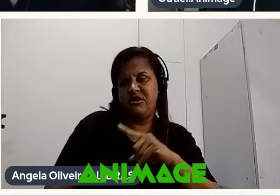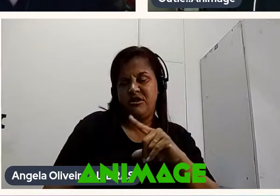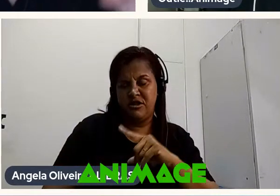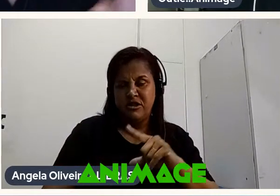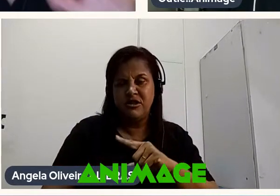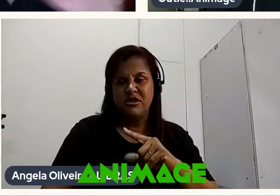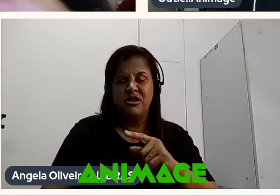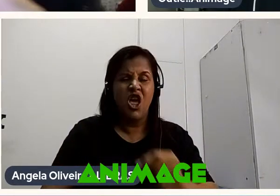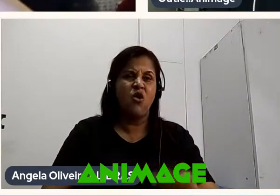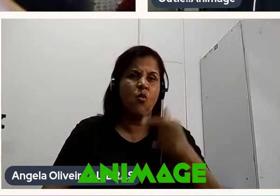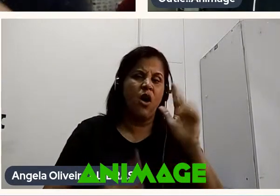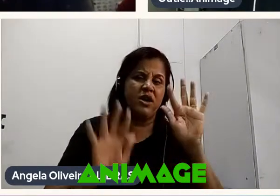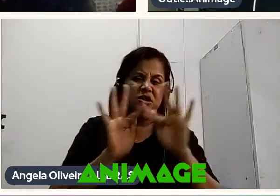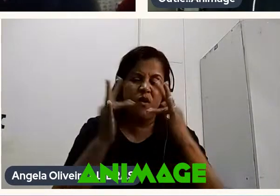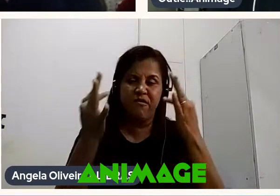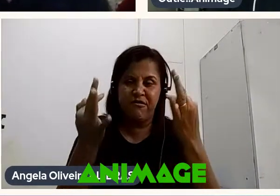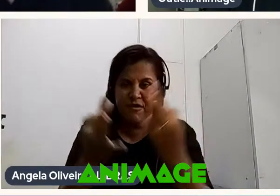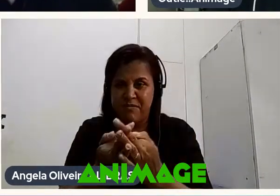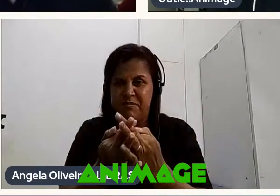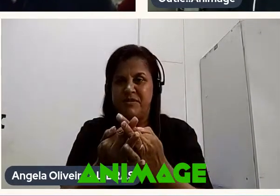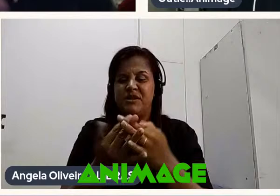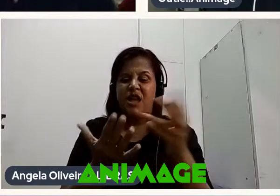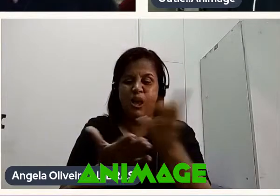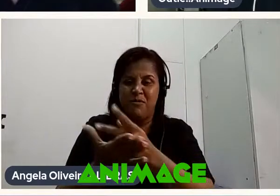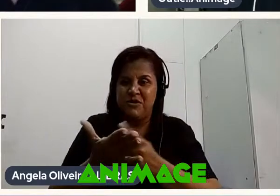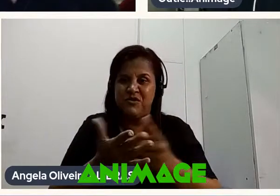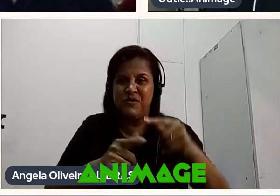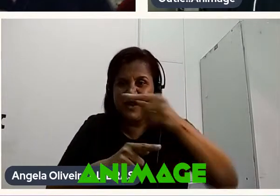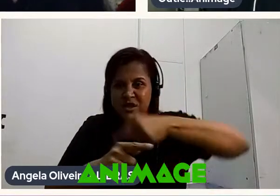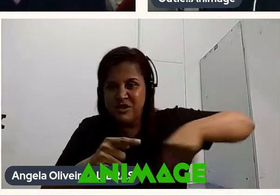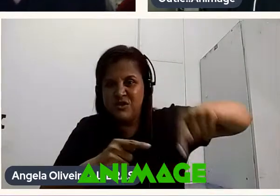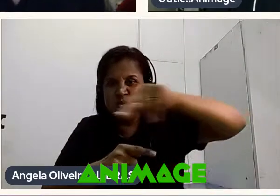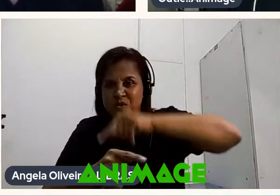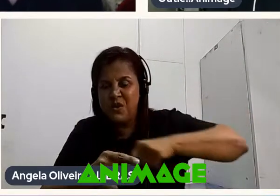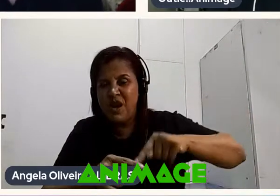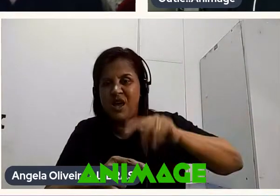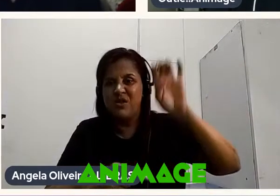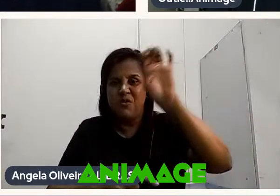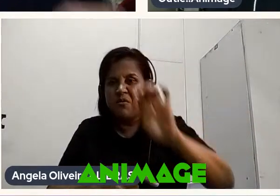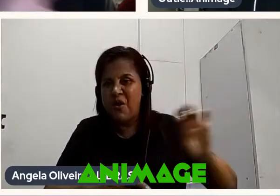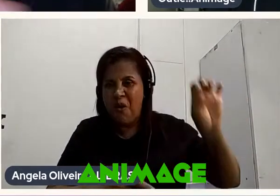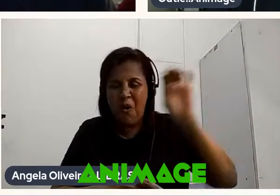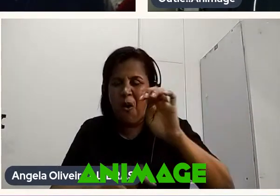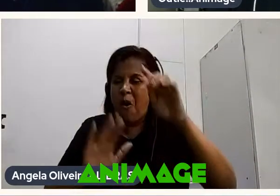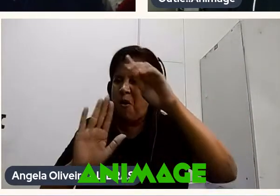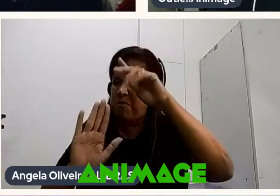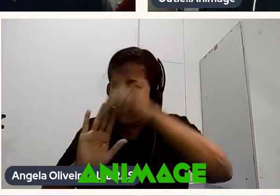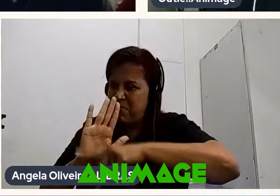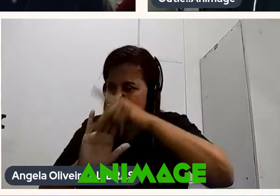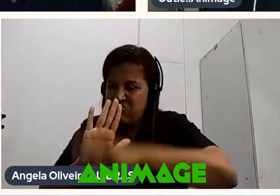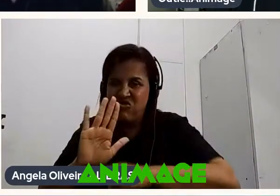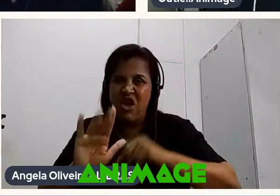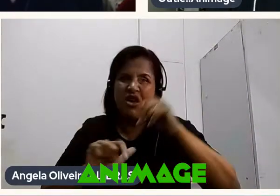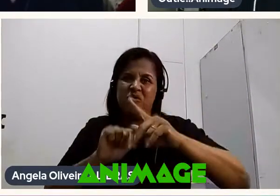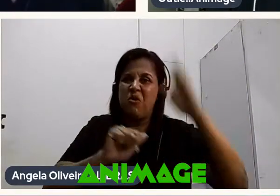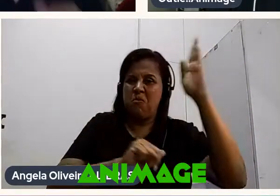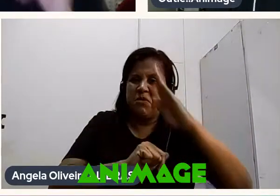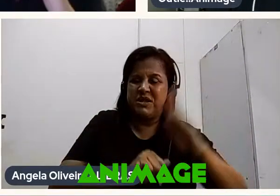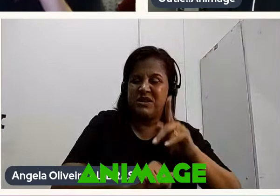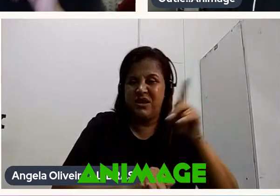família Os animadores Ficam circulando Pela Europa De projeto em projeto Tem alguns brasileiros Lá